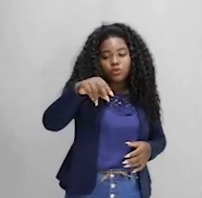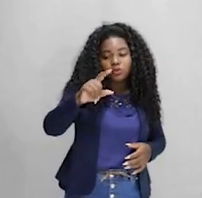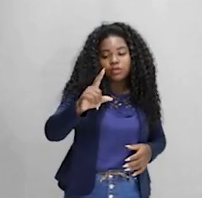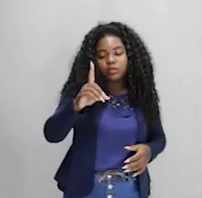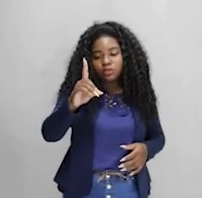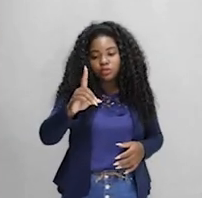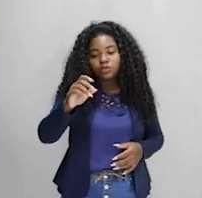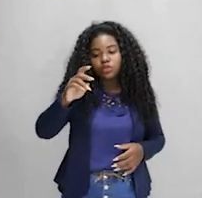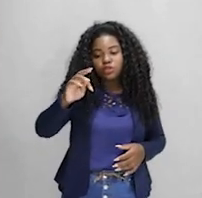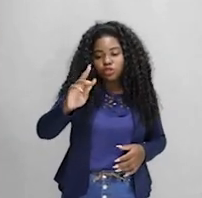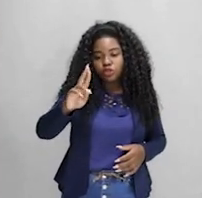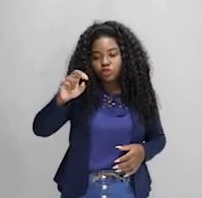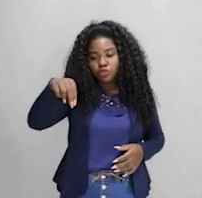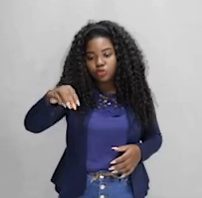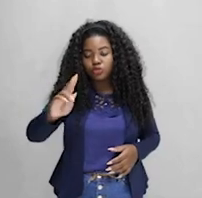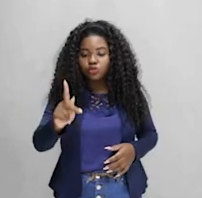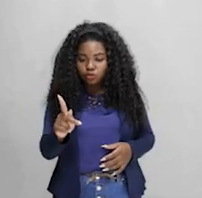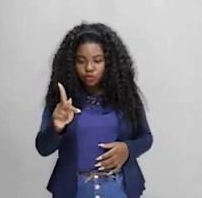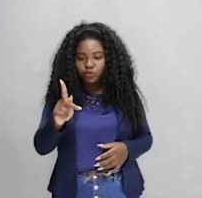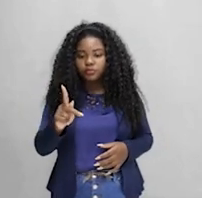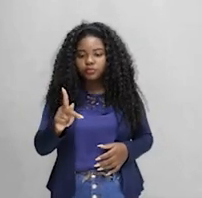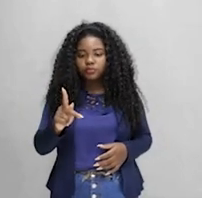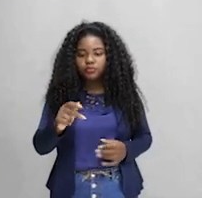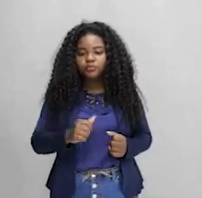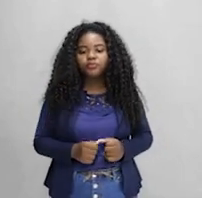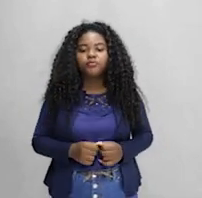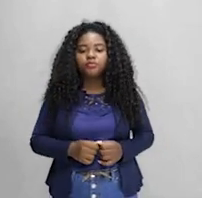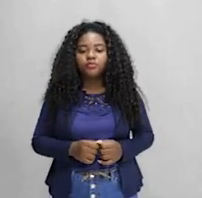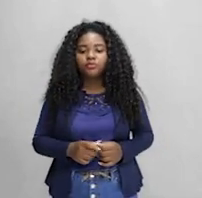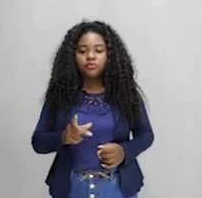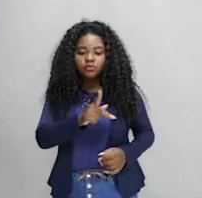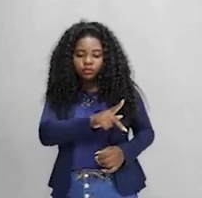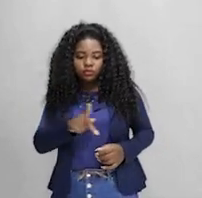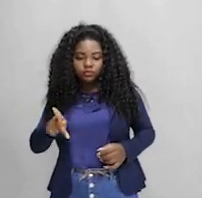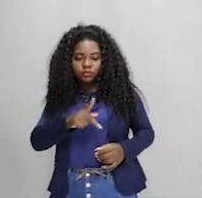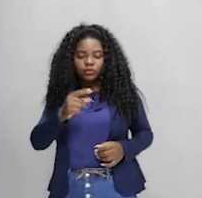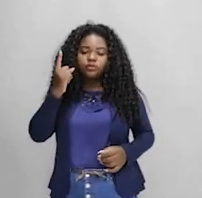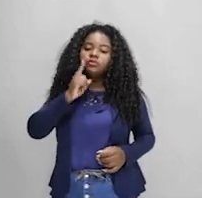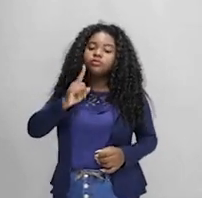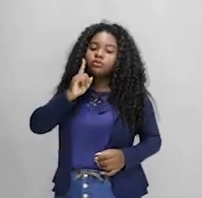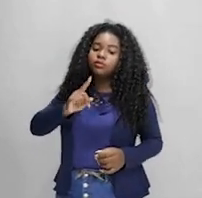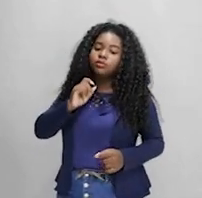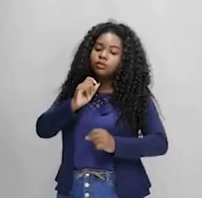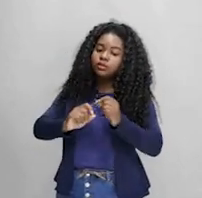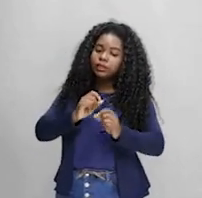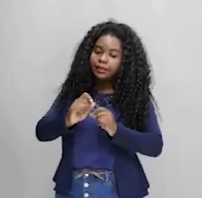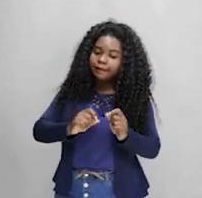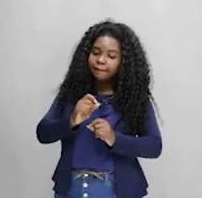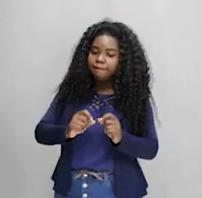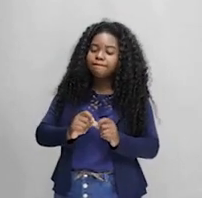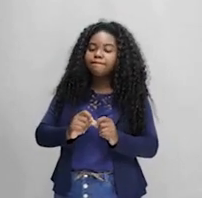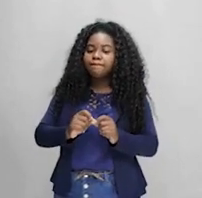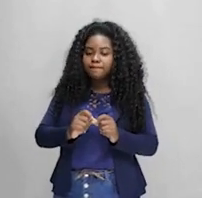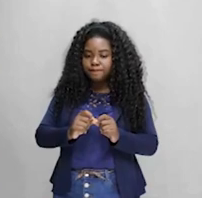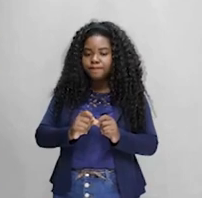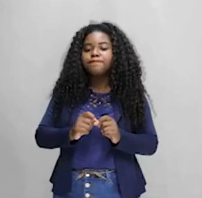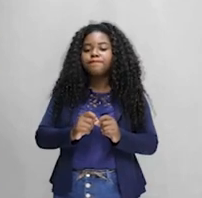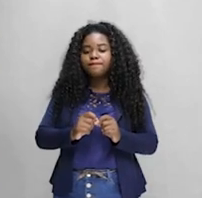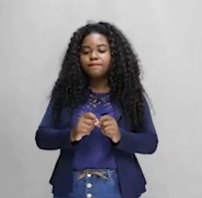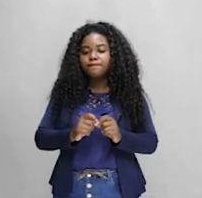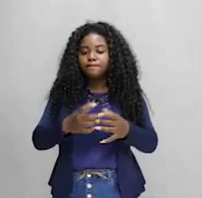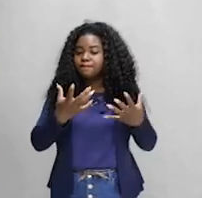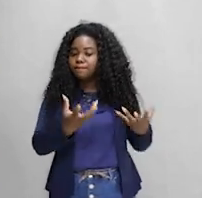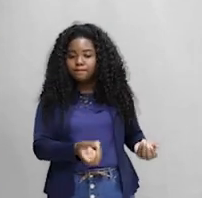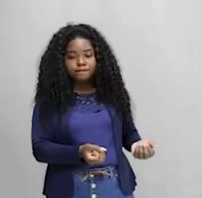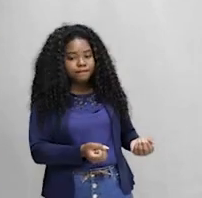a presidência dos Estados Unidos, ele que é um dos defensores que o aquecimento global é um mito, que o aumento de temperatura do planeta é algo